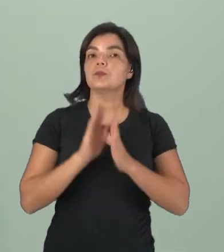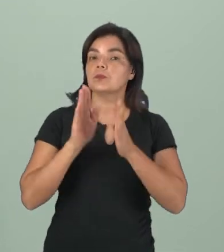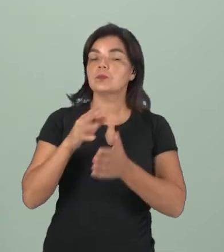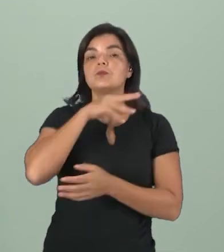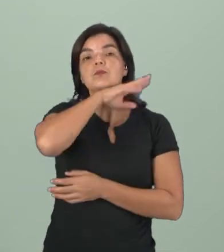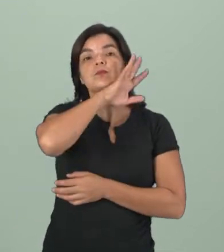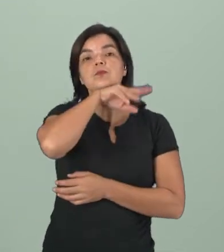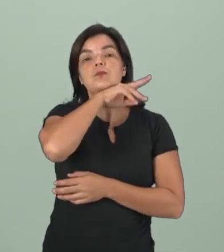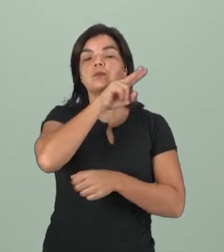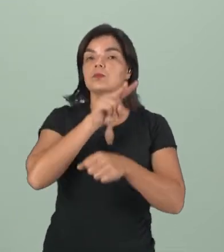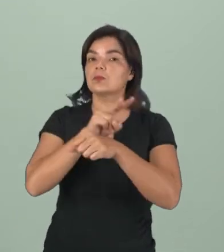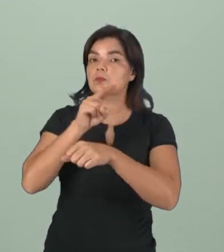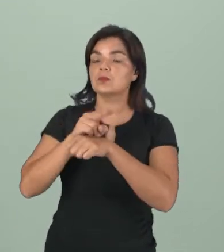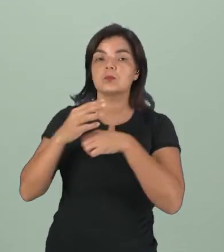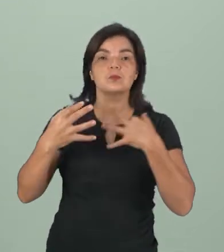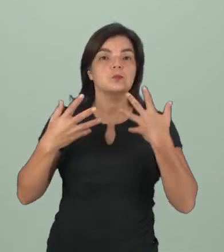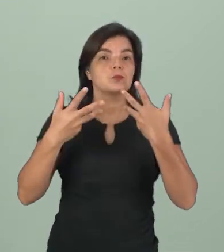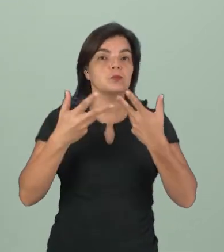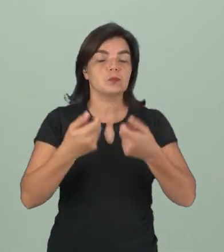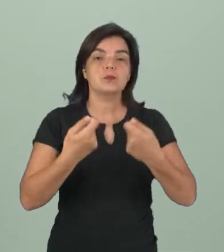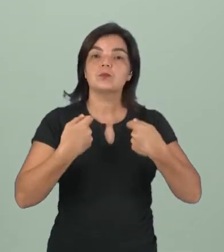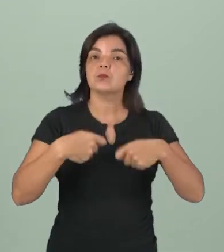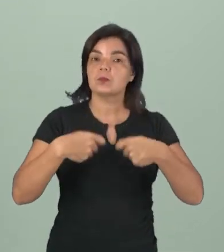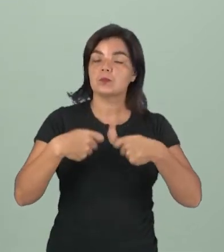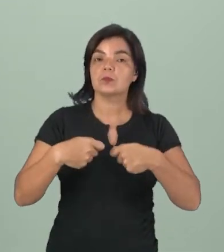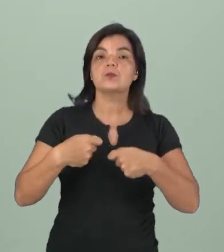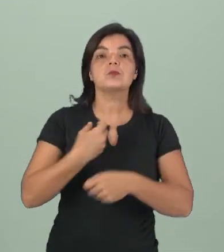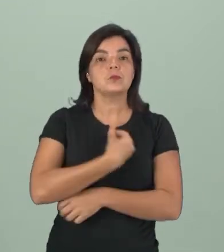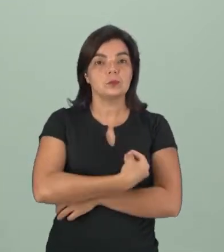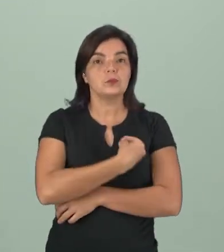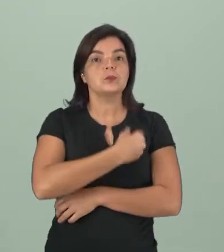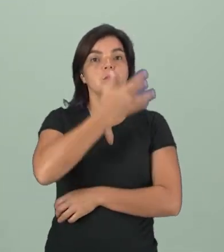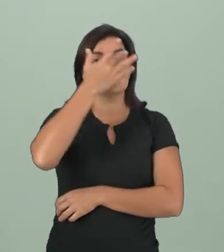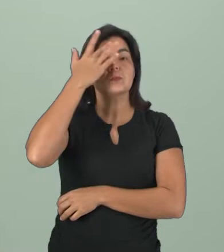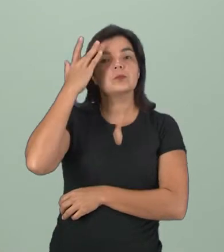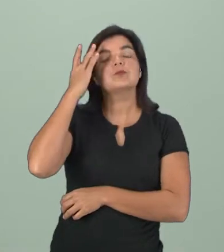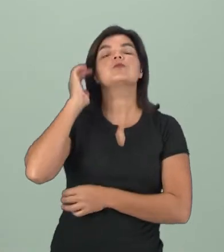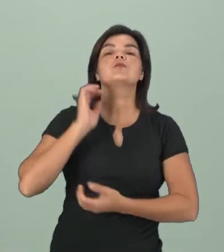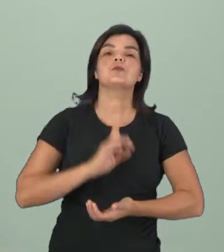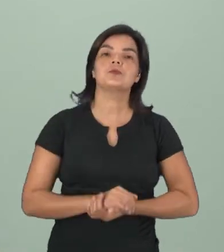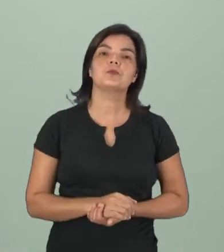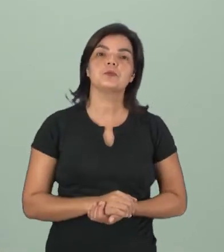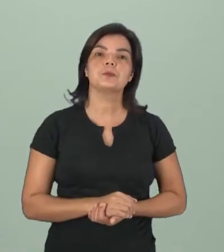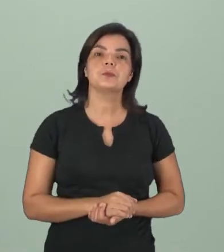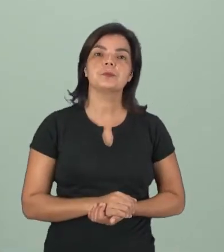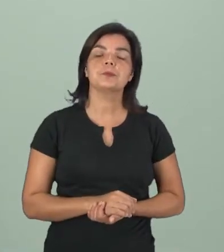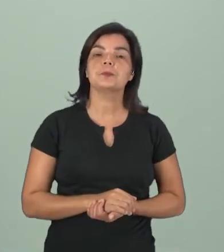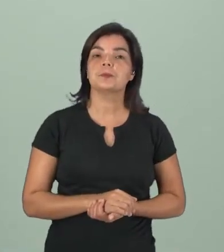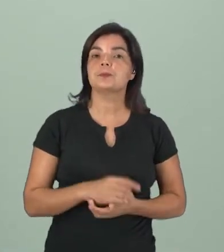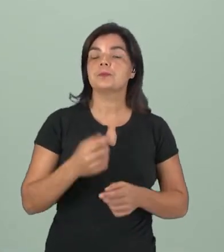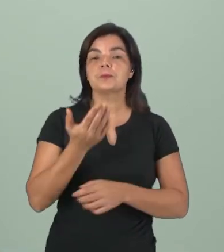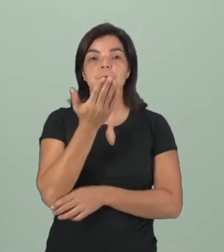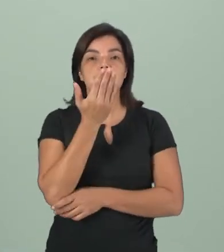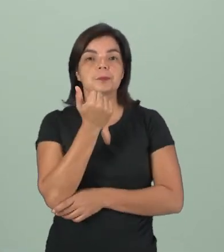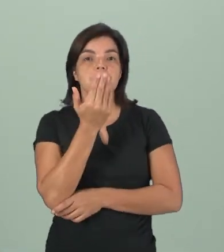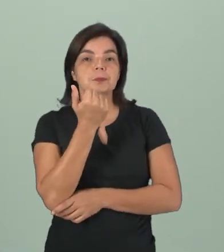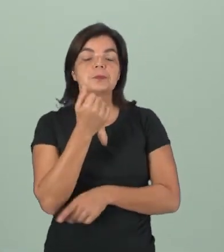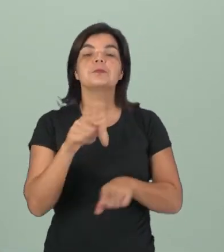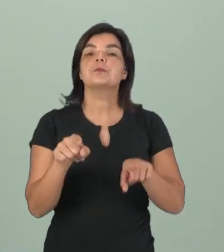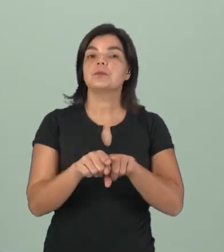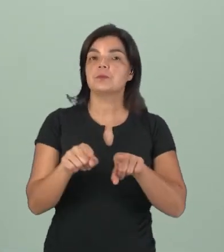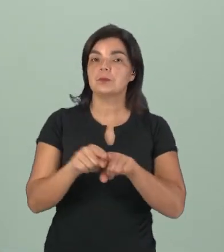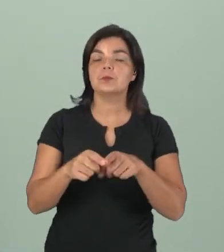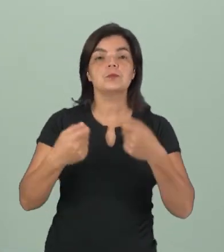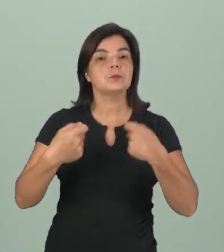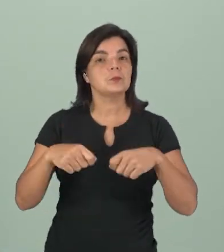animais domésticos, eles são totalmente dependentes do ser humano. Dependente um pouquinho para a sua alimentação, que os seres